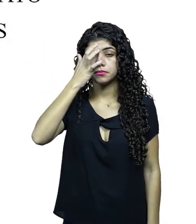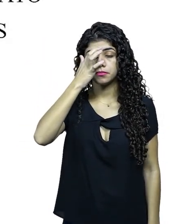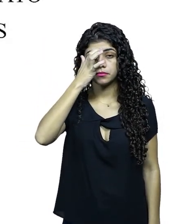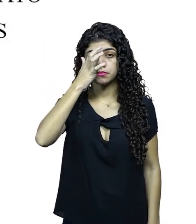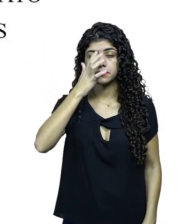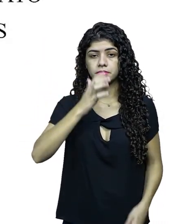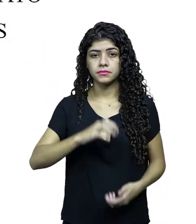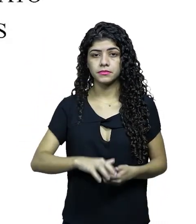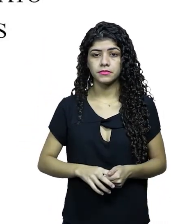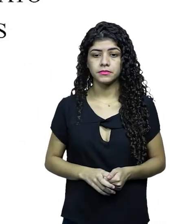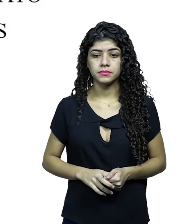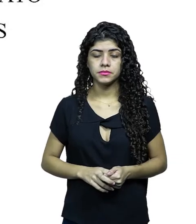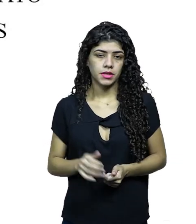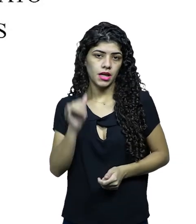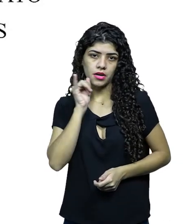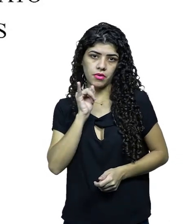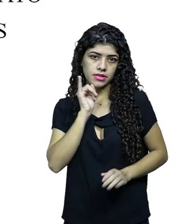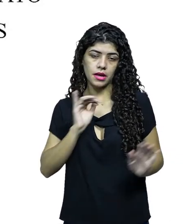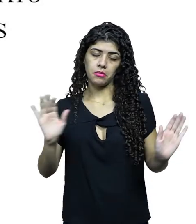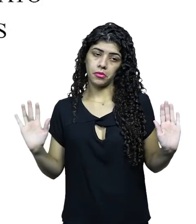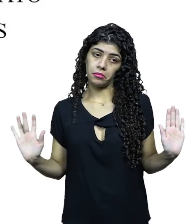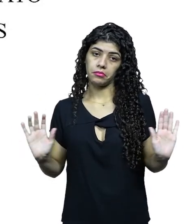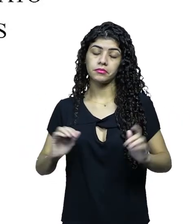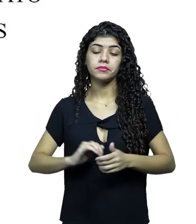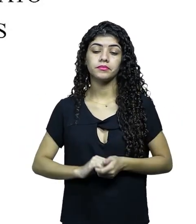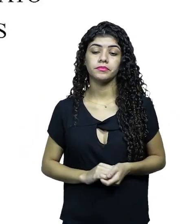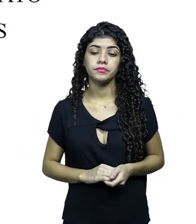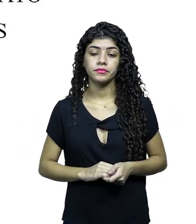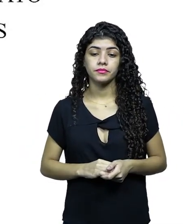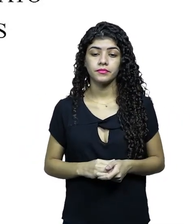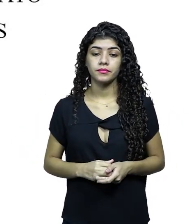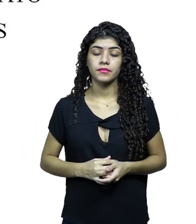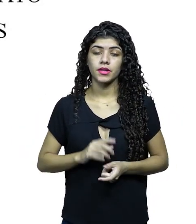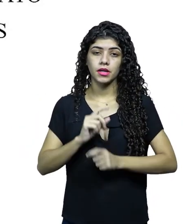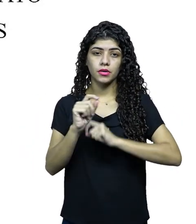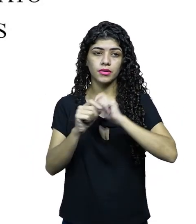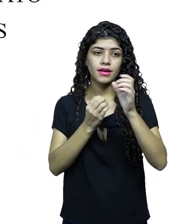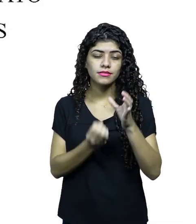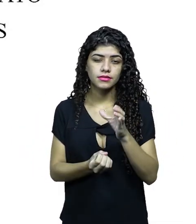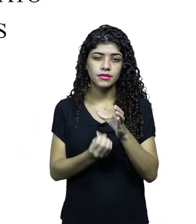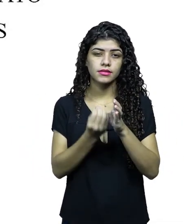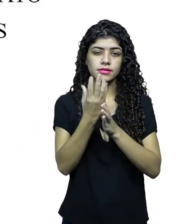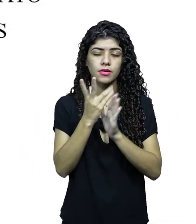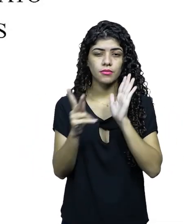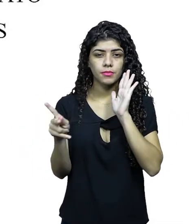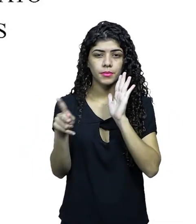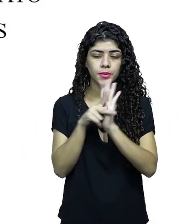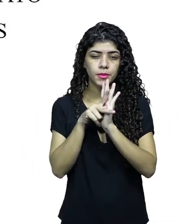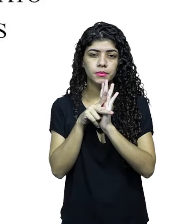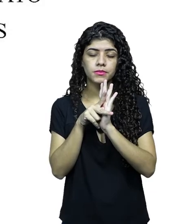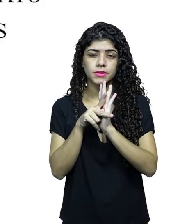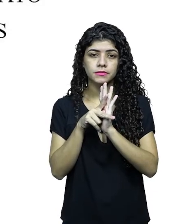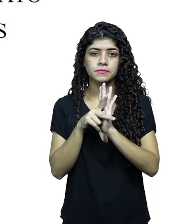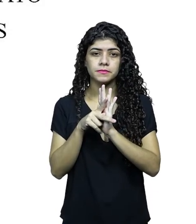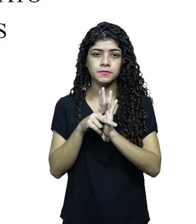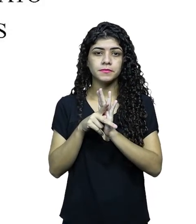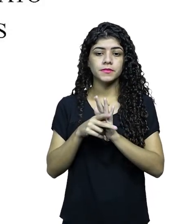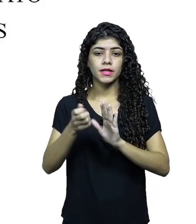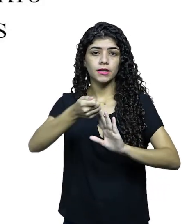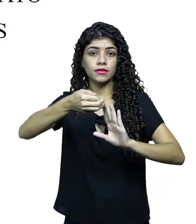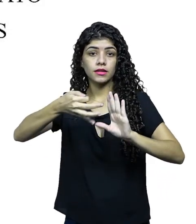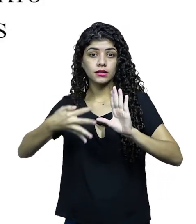fechada. Então, reality show é um exemplo de formato, tá? Então, formato é justamente essa criação original,